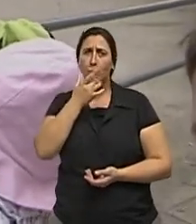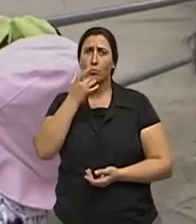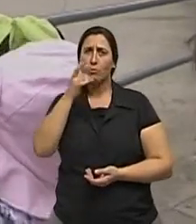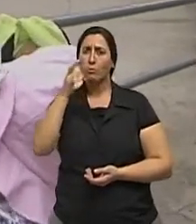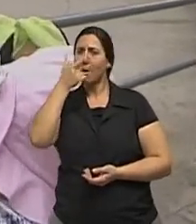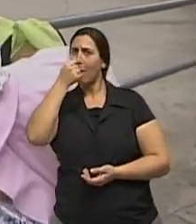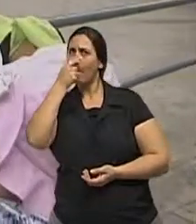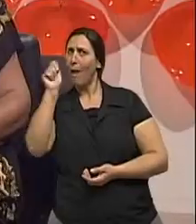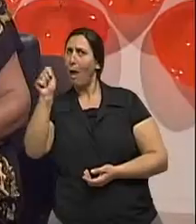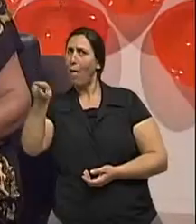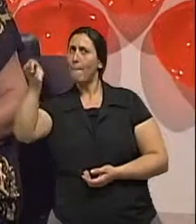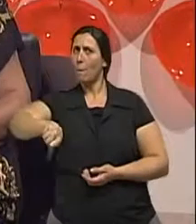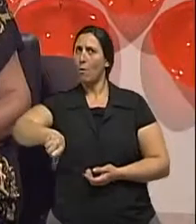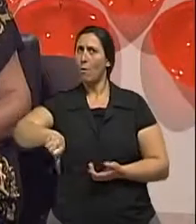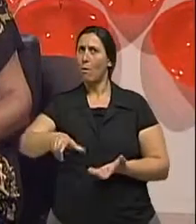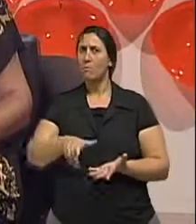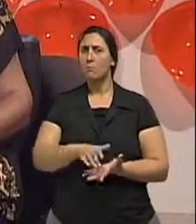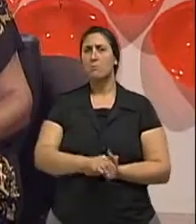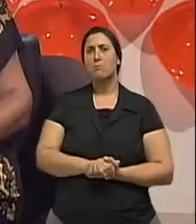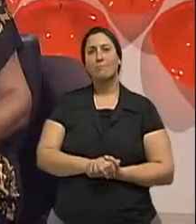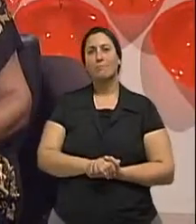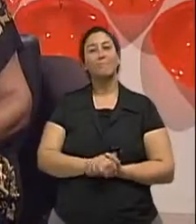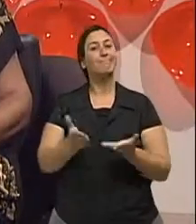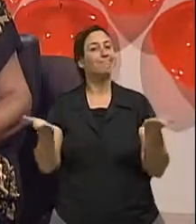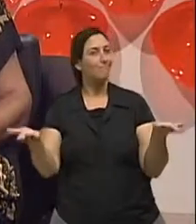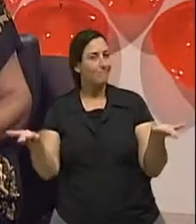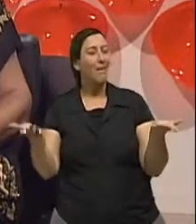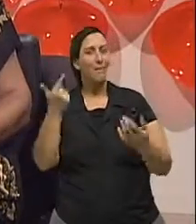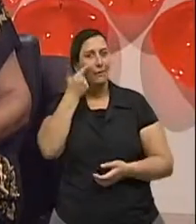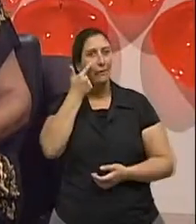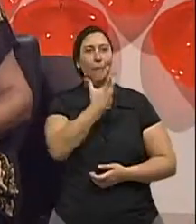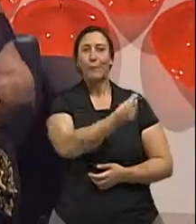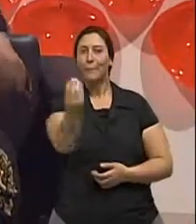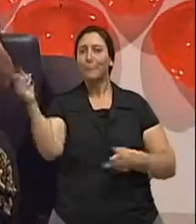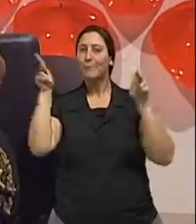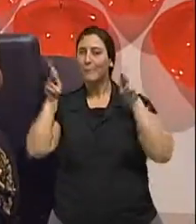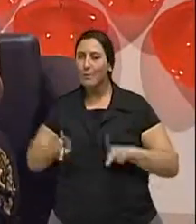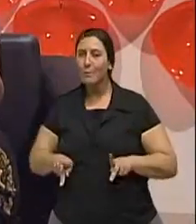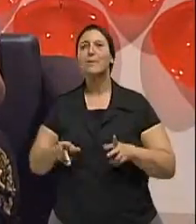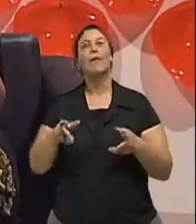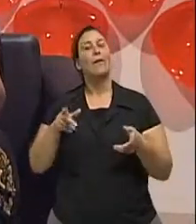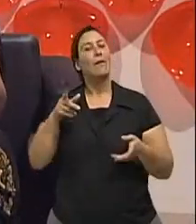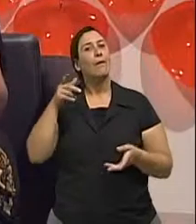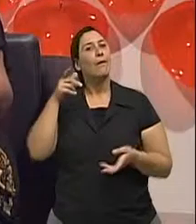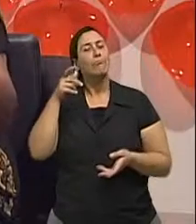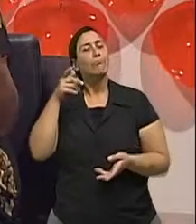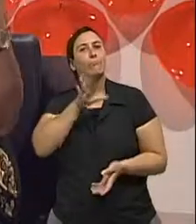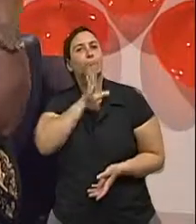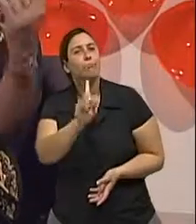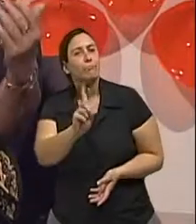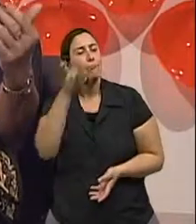Essa nova gripe, né? Pois é, aí a gente já vê, né, doutor Paulo Goldenfum, de que realmente as pessoas